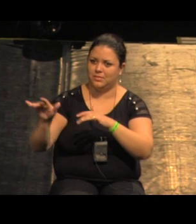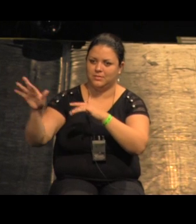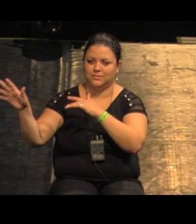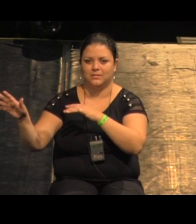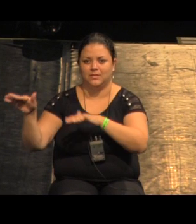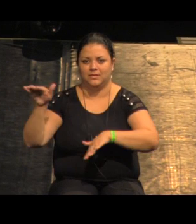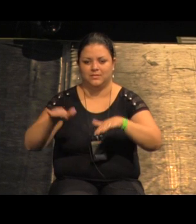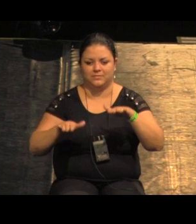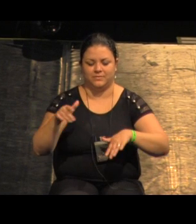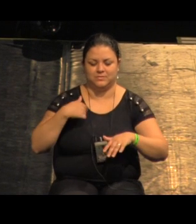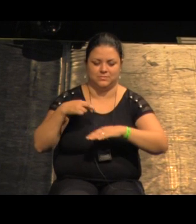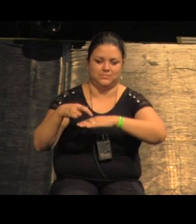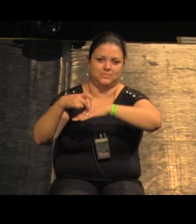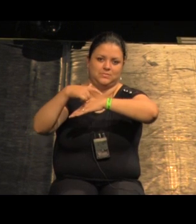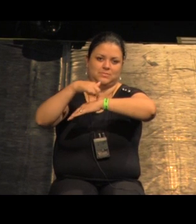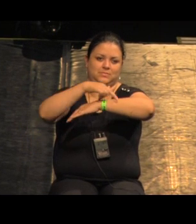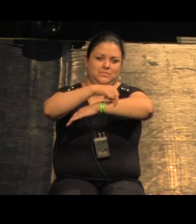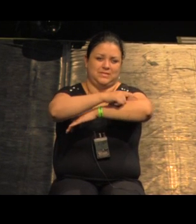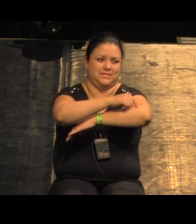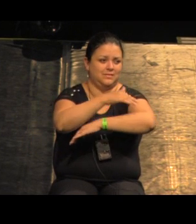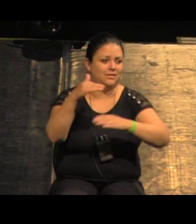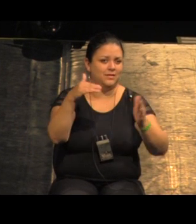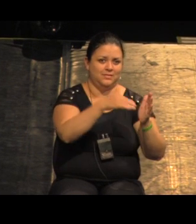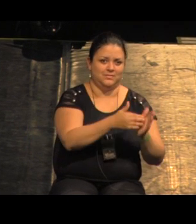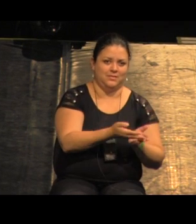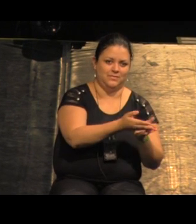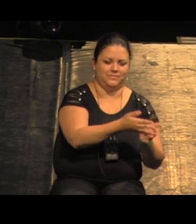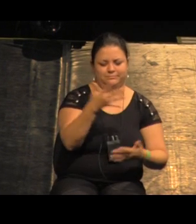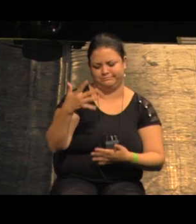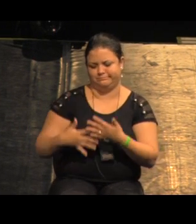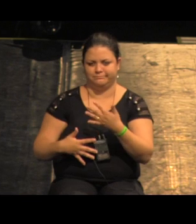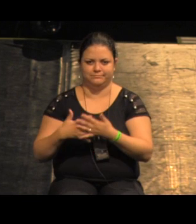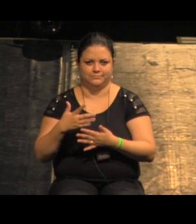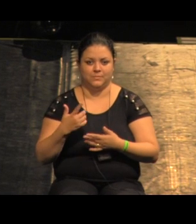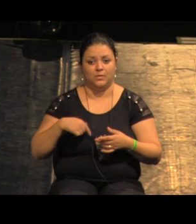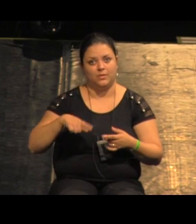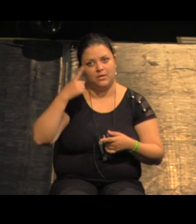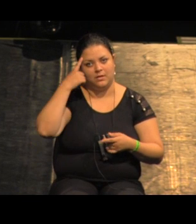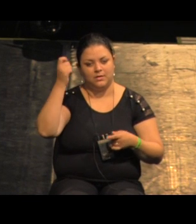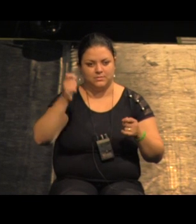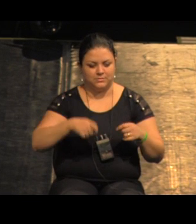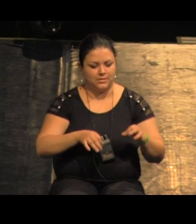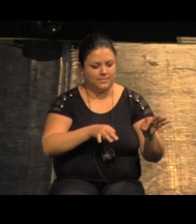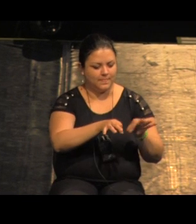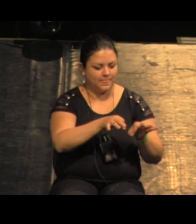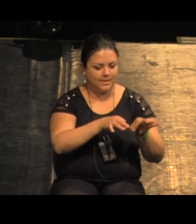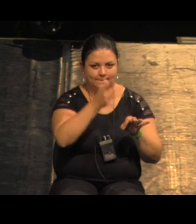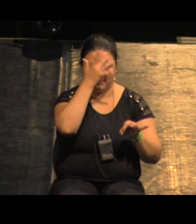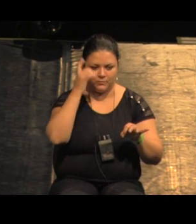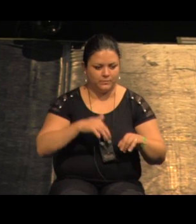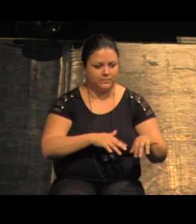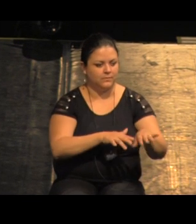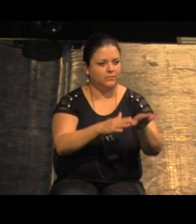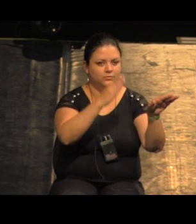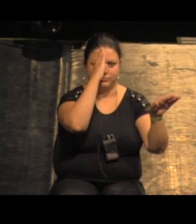atravessava lá a ponte para pegar o navio então a gente cria claro o ancorador para esses navios de cruzeiro do lado do nosso